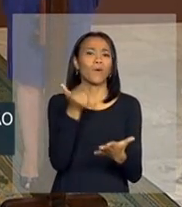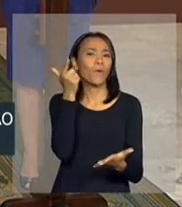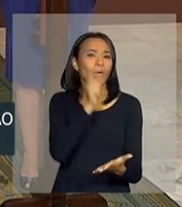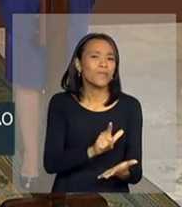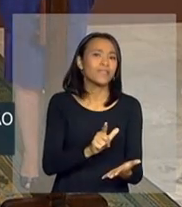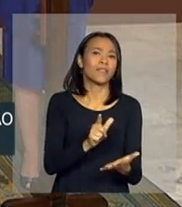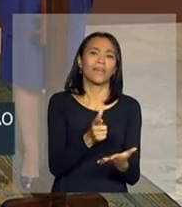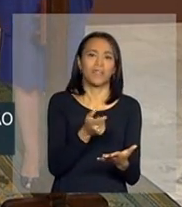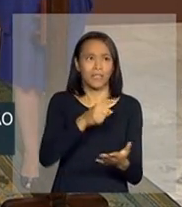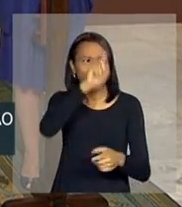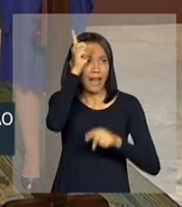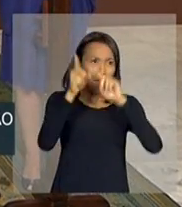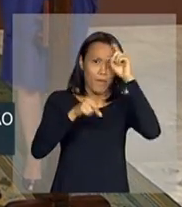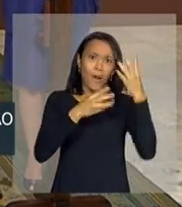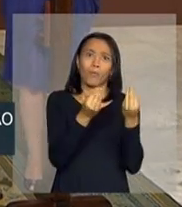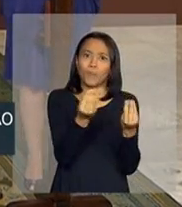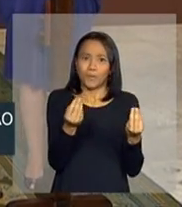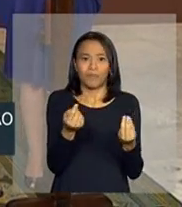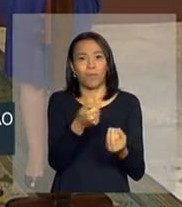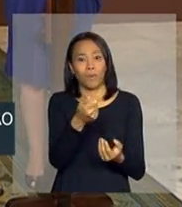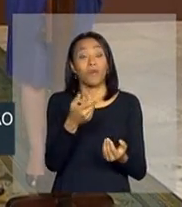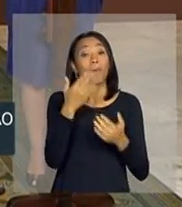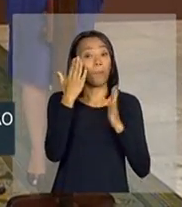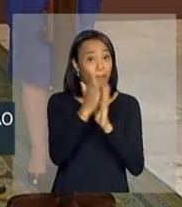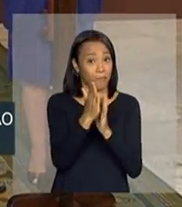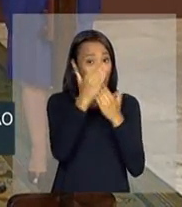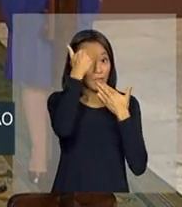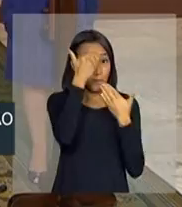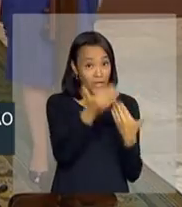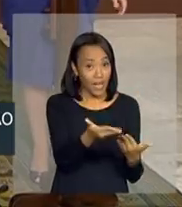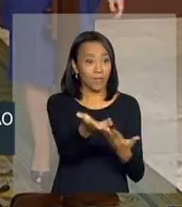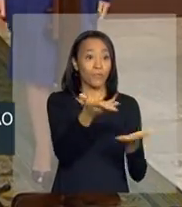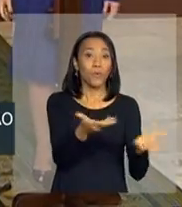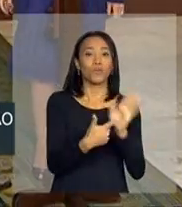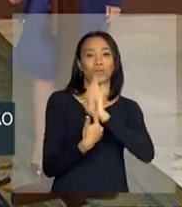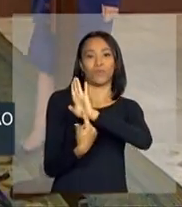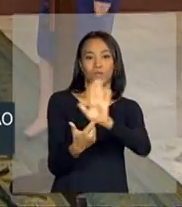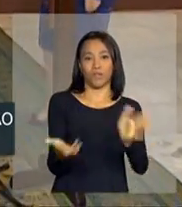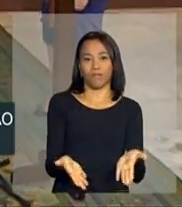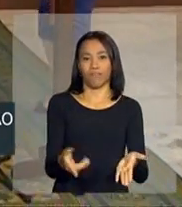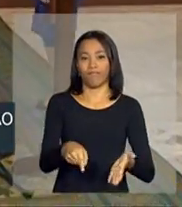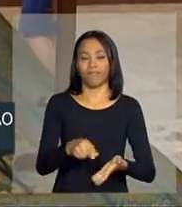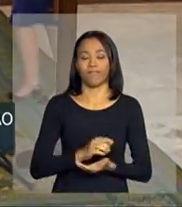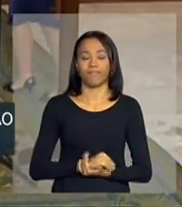como poucos. Parabéns e obrigada por dividir tudo isso conosco, brasileiros.